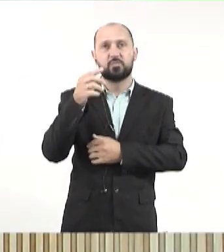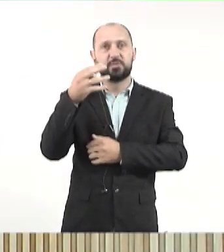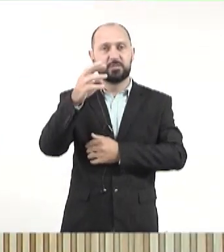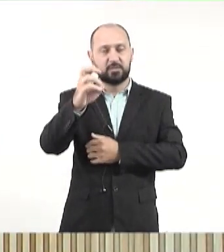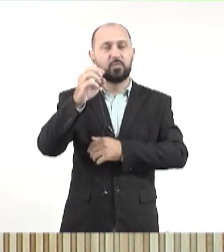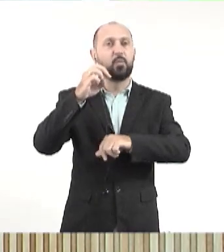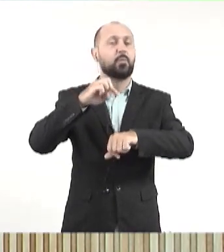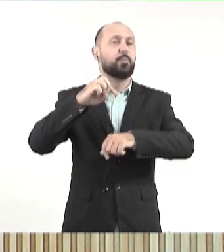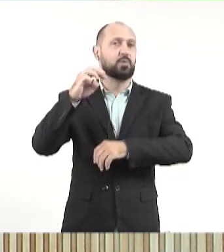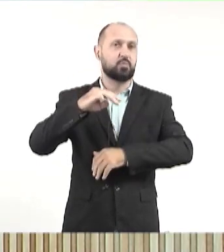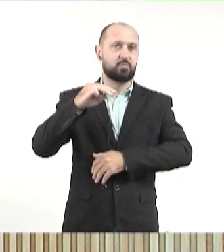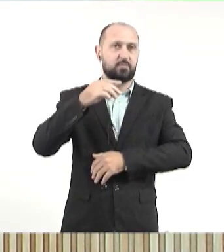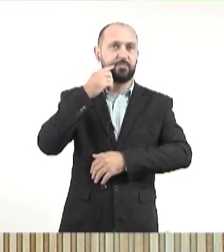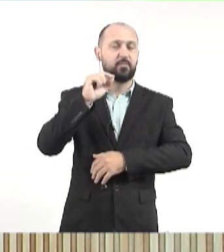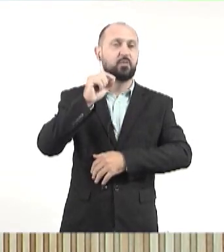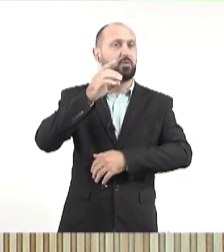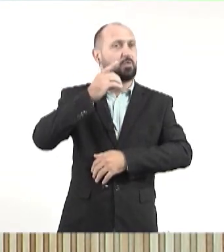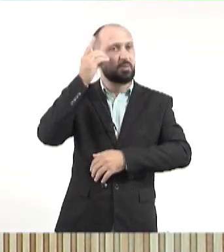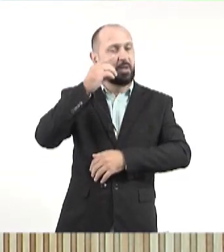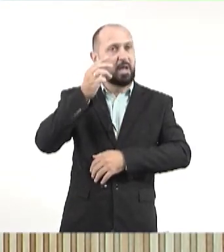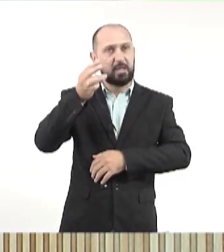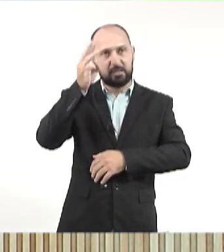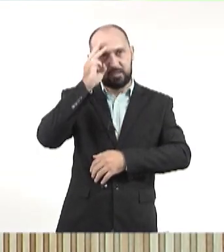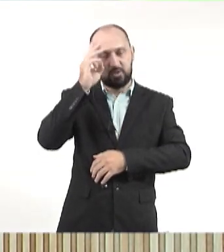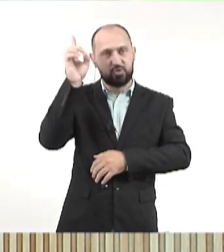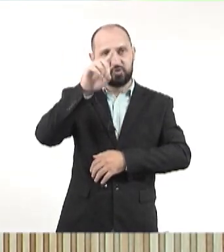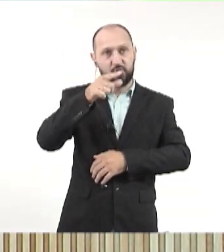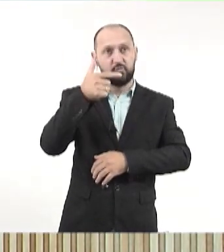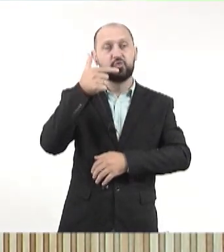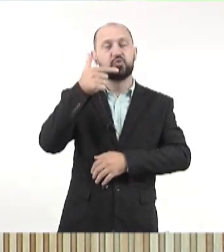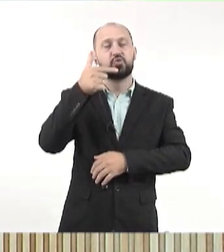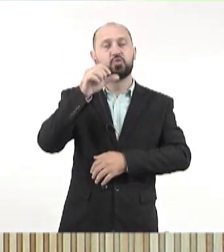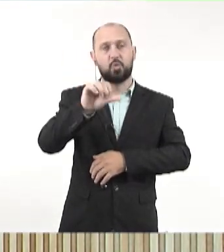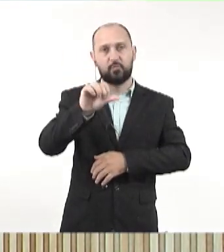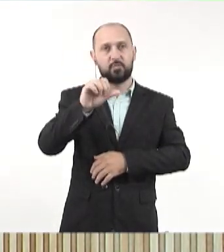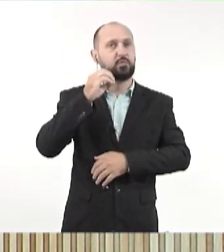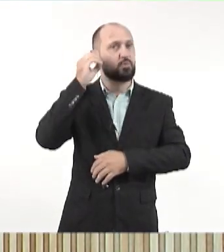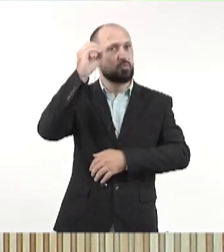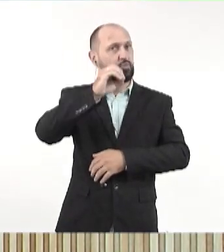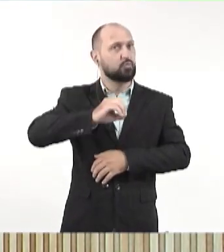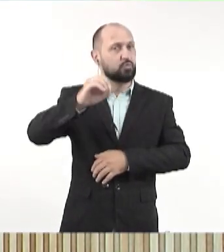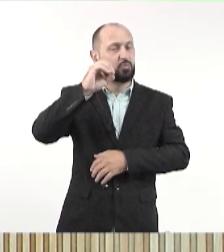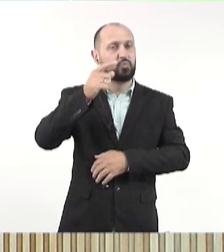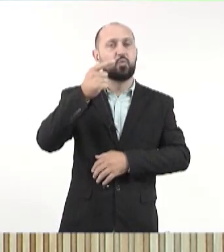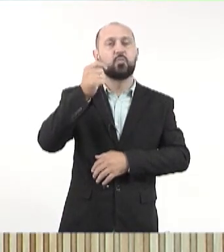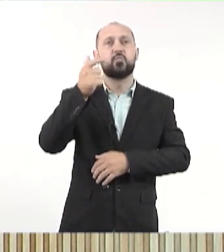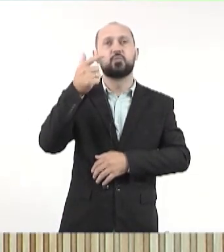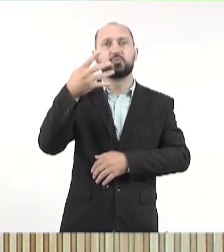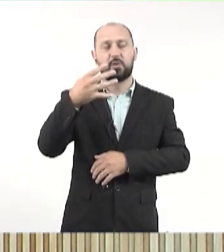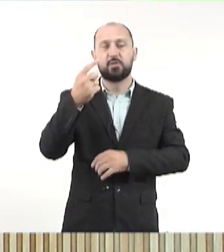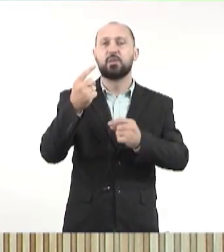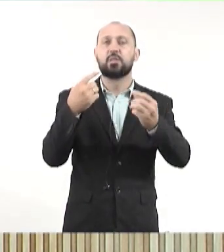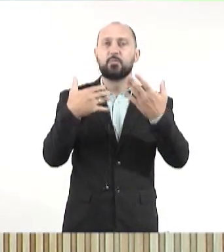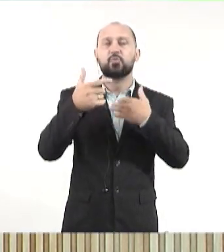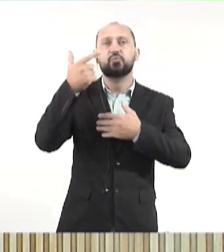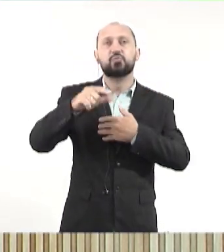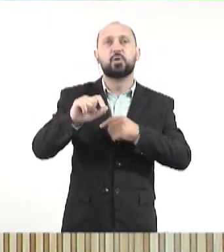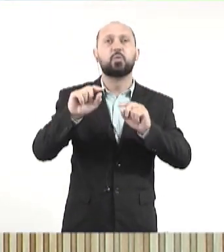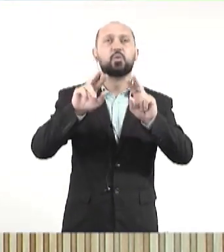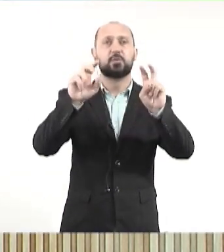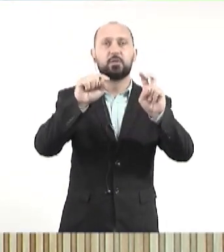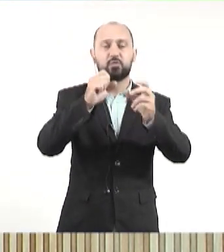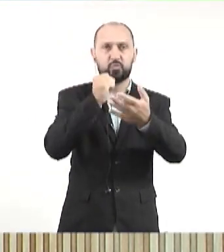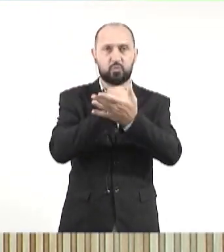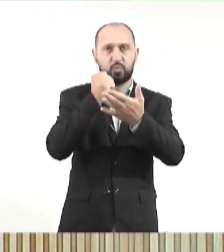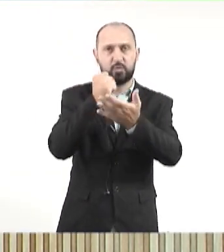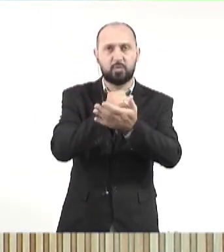45 minutos, os parlamentares, na sessão de hoje, terça-feira, 29 de outubro de 2024, debateram, mais uma vez, a